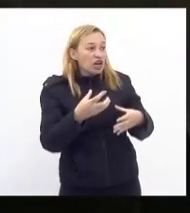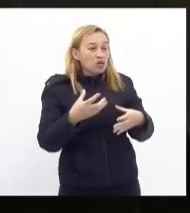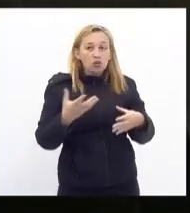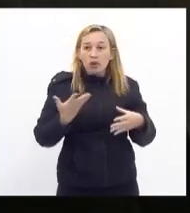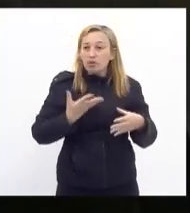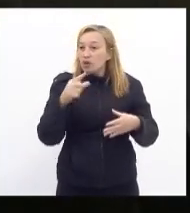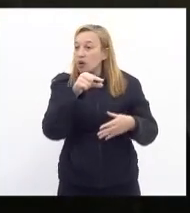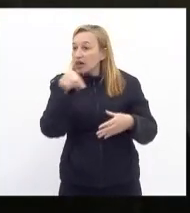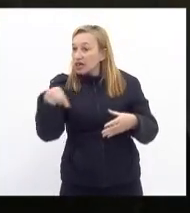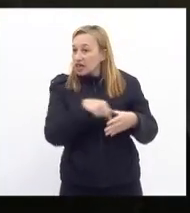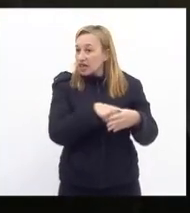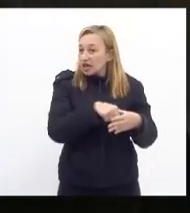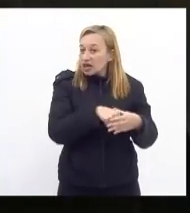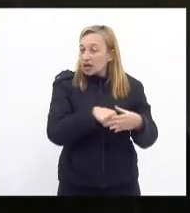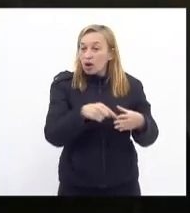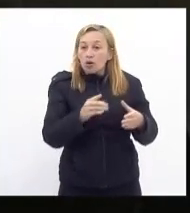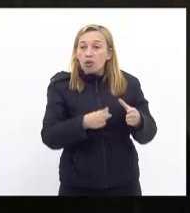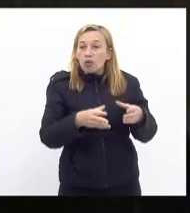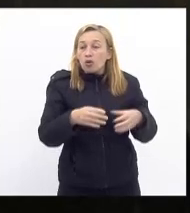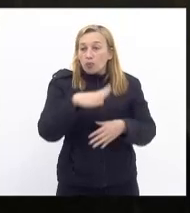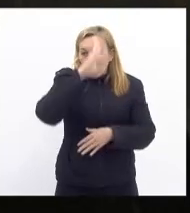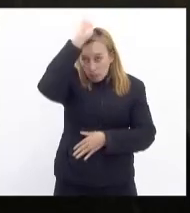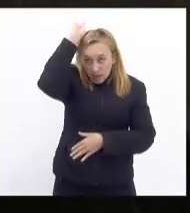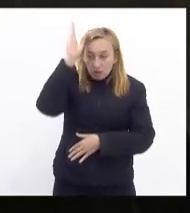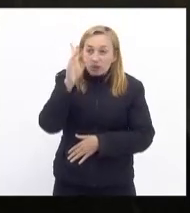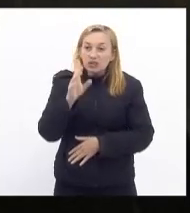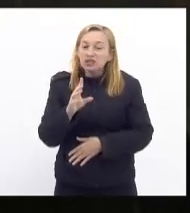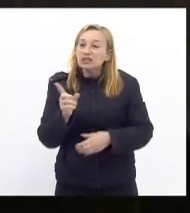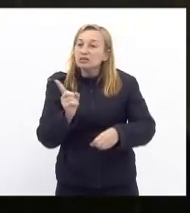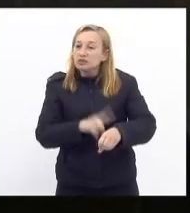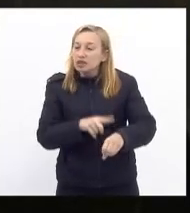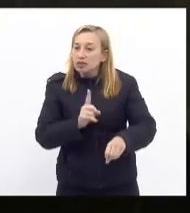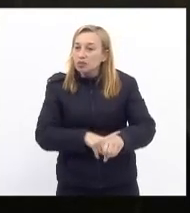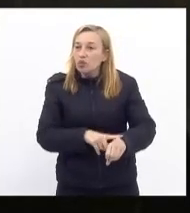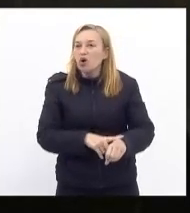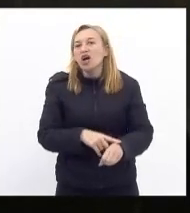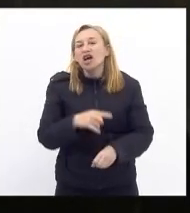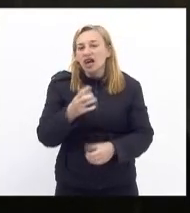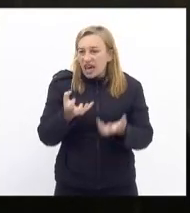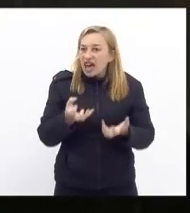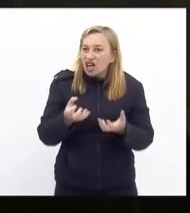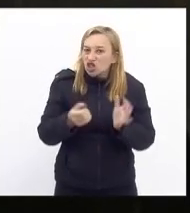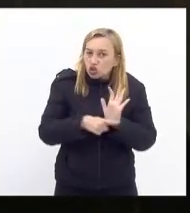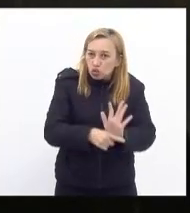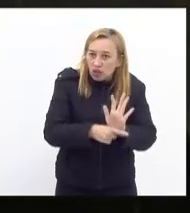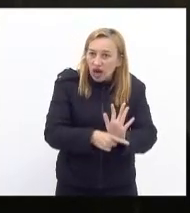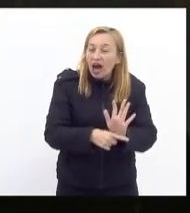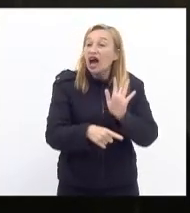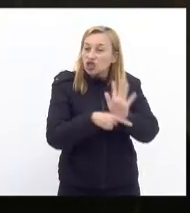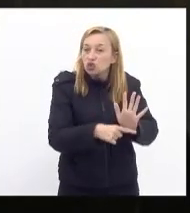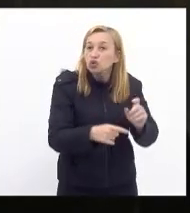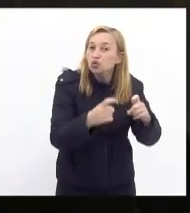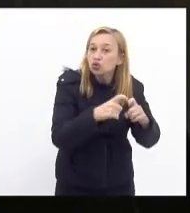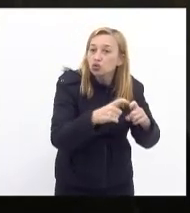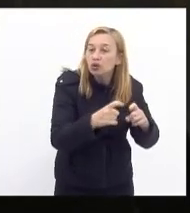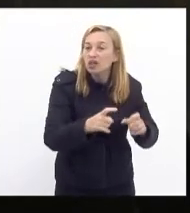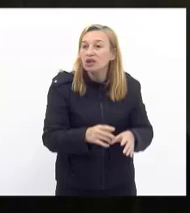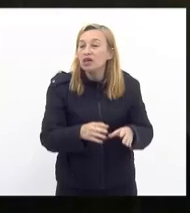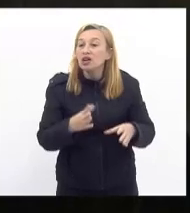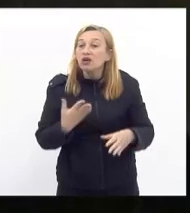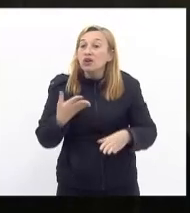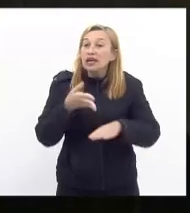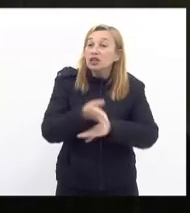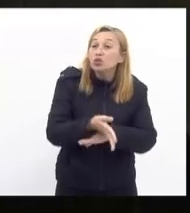vamos fazer bombeiro temporário ridículo quer ajudar quer ajudar ajuda os médicos a qual ele